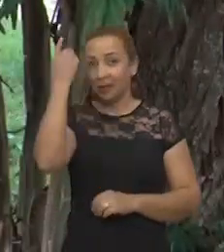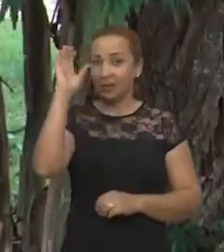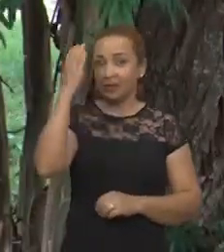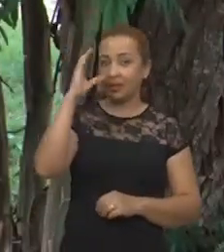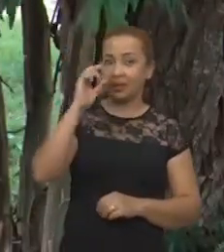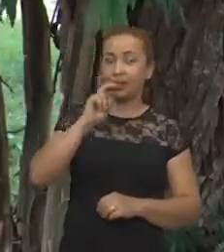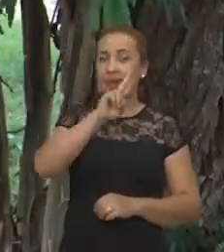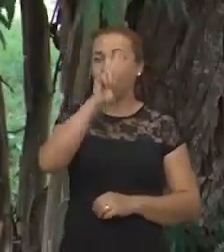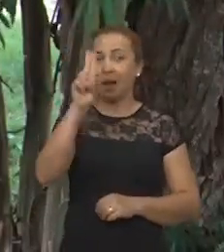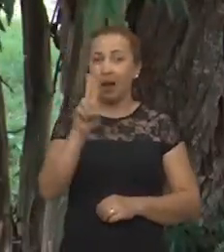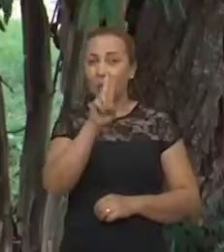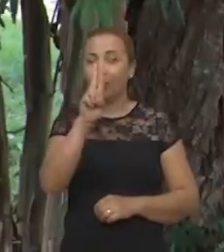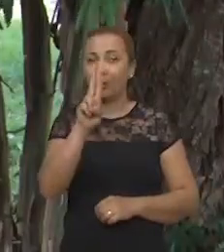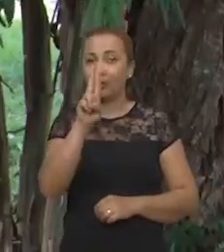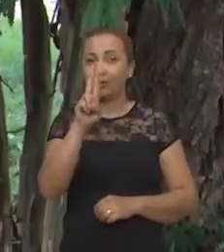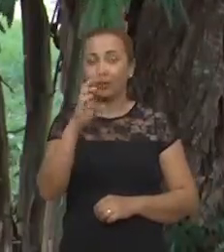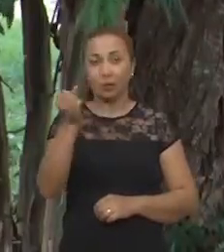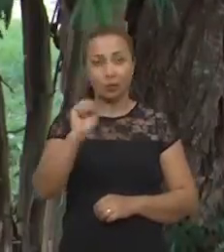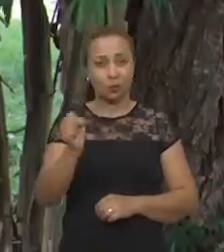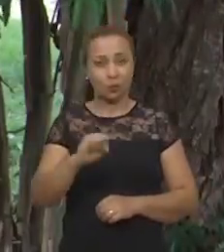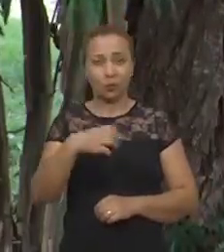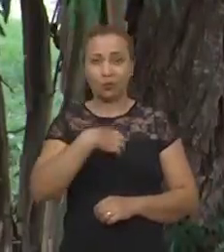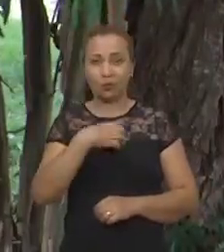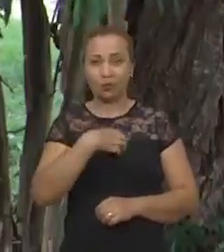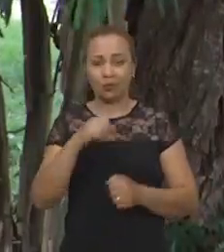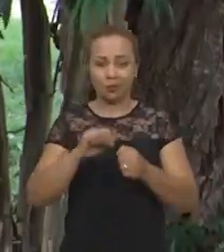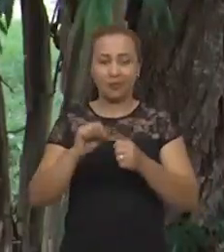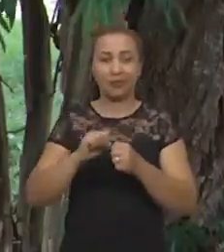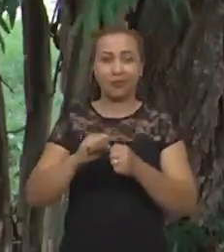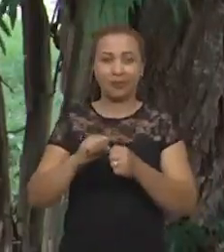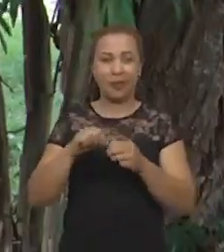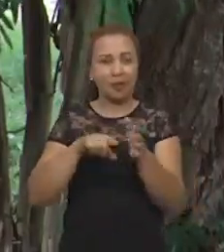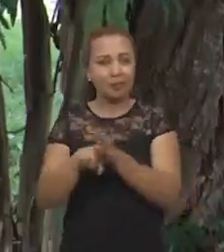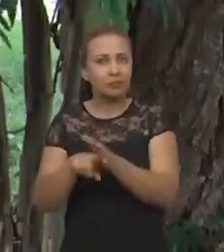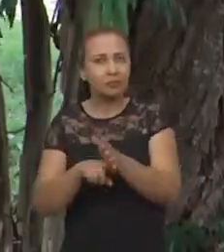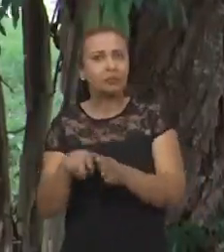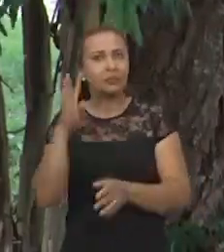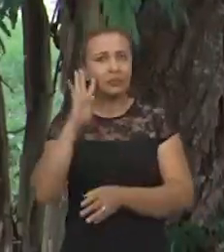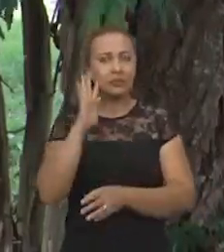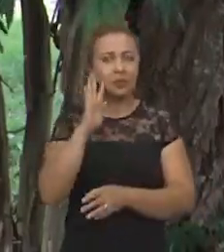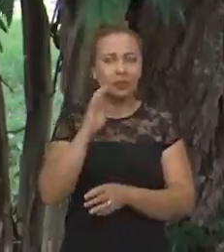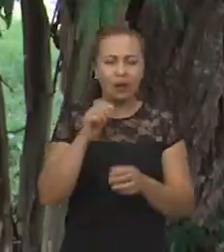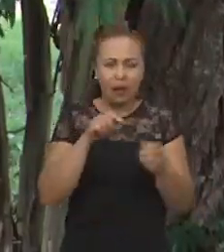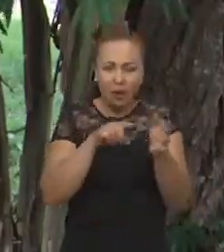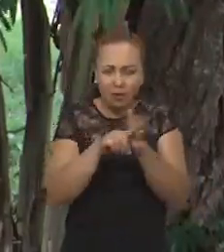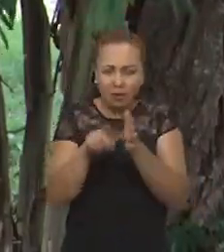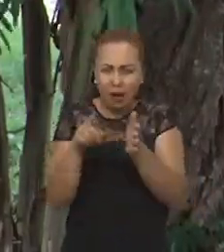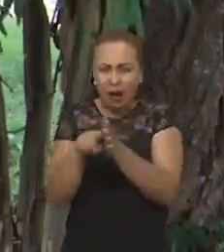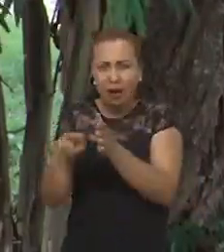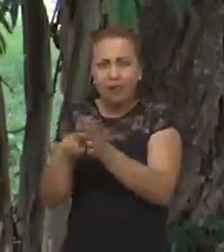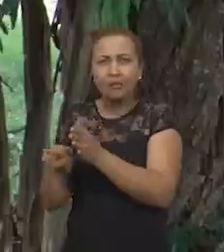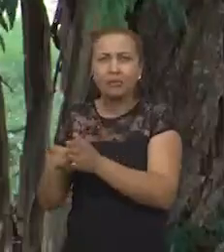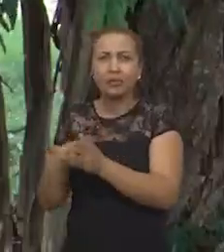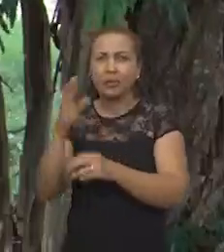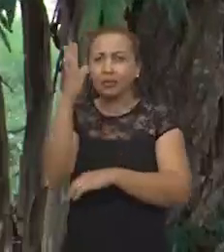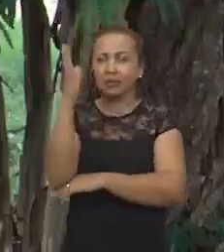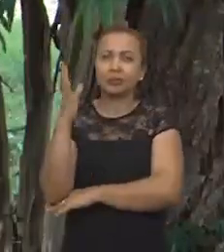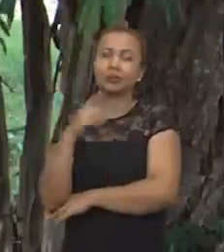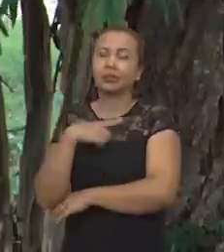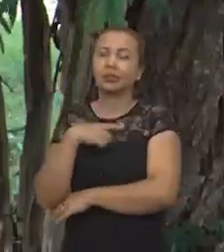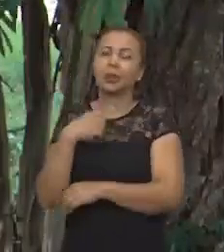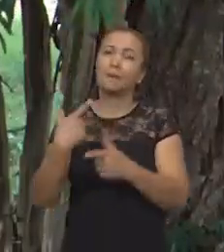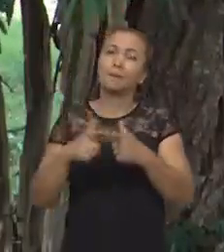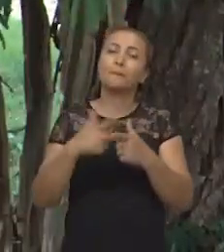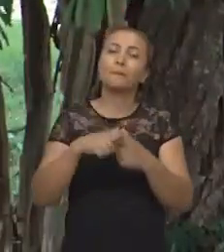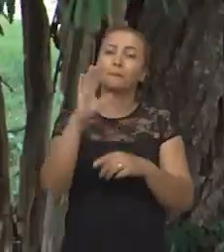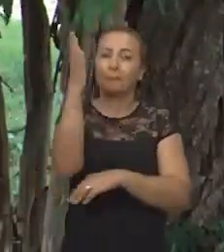Cientistas da Universidade Federal do Sul da Bahia realizam uma pesquisa interessante que monitora as espécies em risco de extinção na Mata Atlântica.